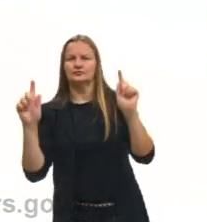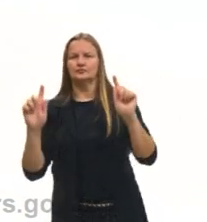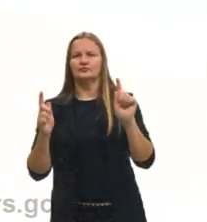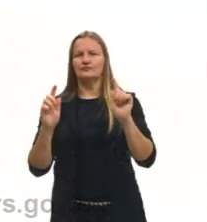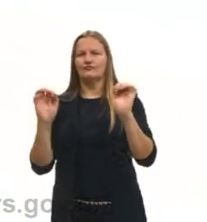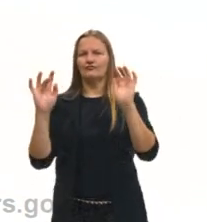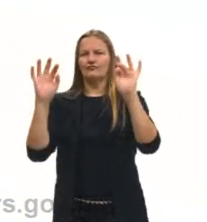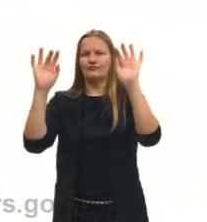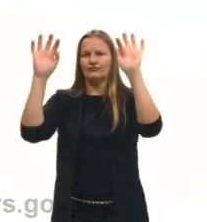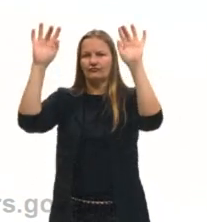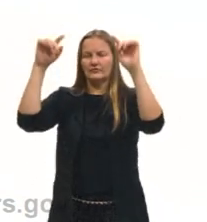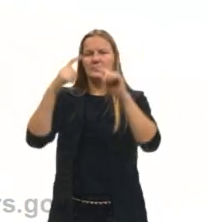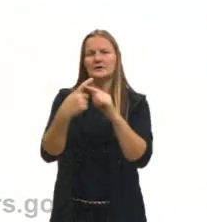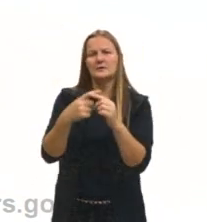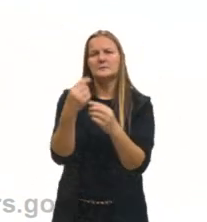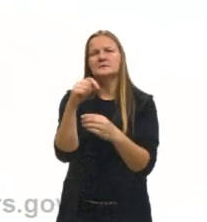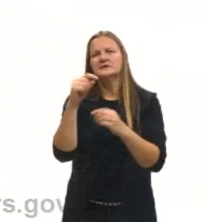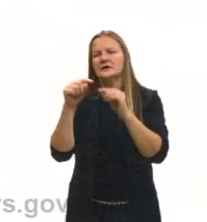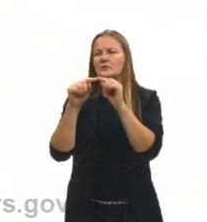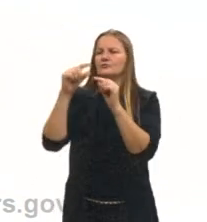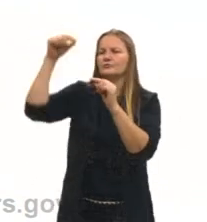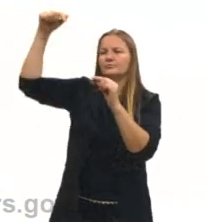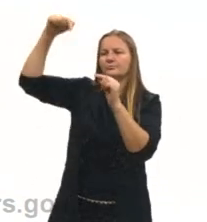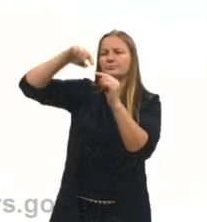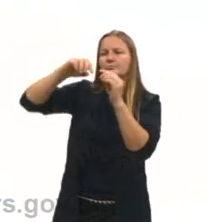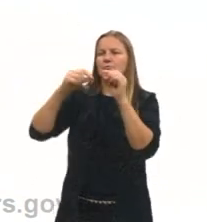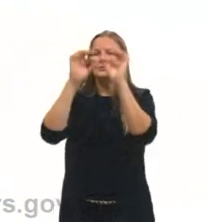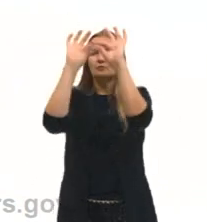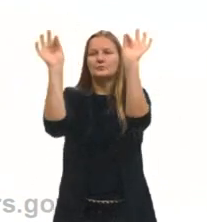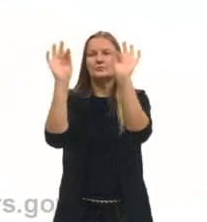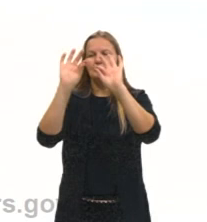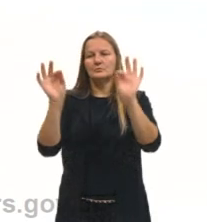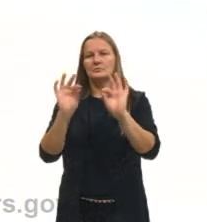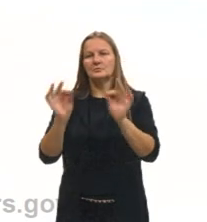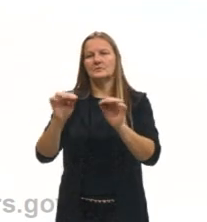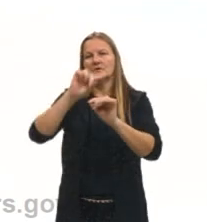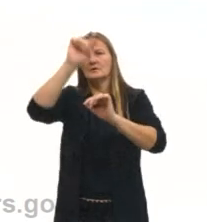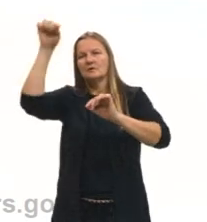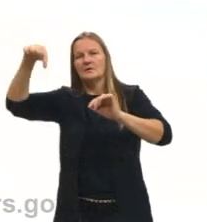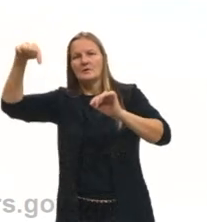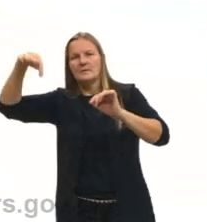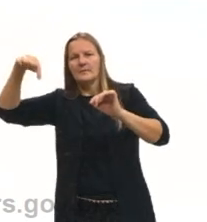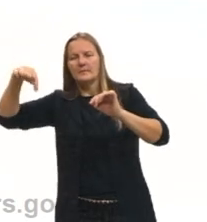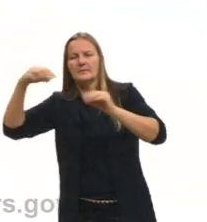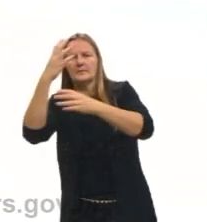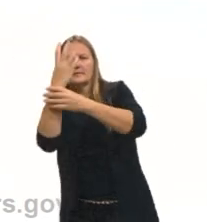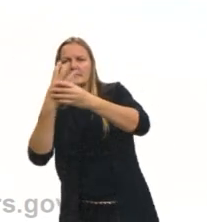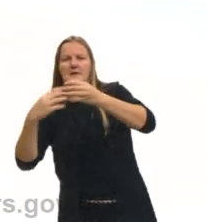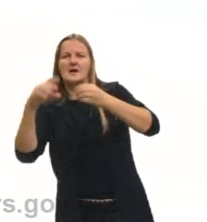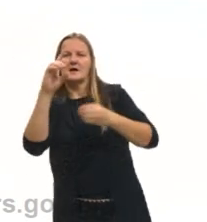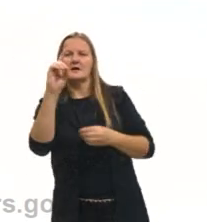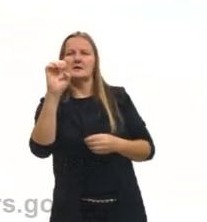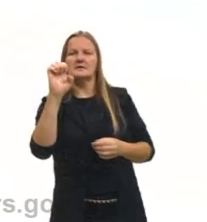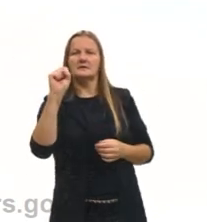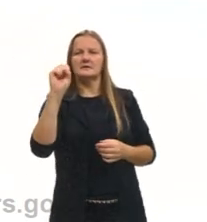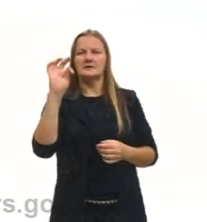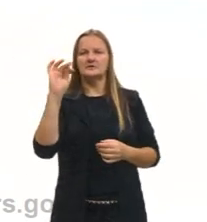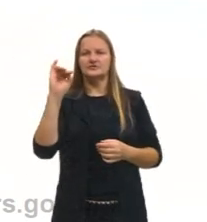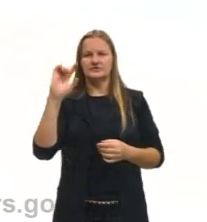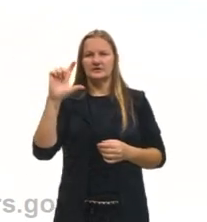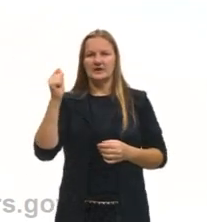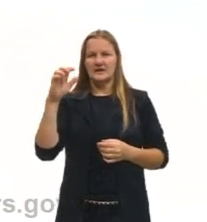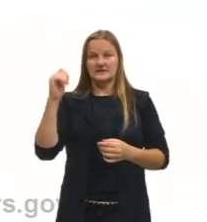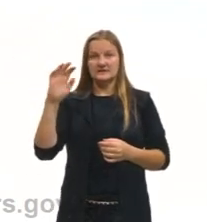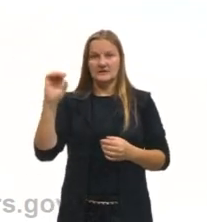E aí sim, eu preciso destilar esses gases para obter os componentes dessa mistura do ar atmosférico.